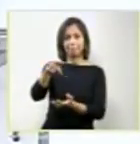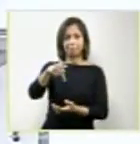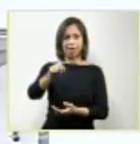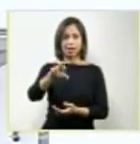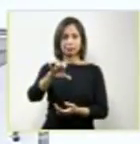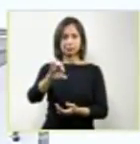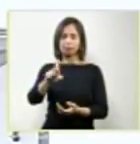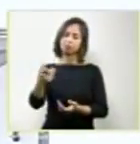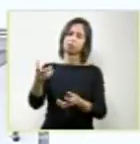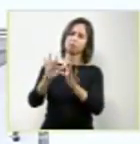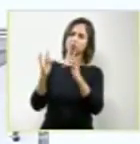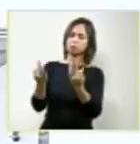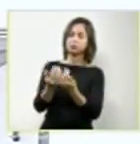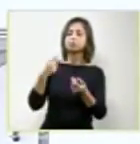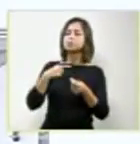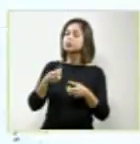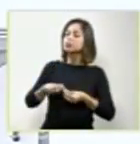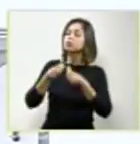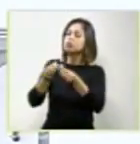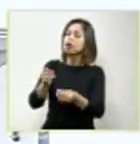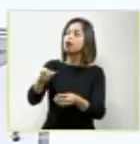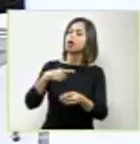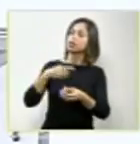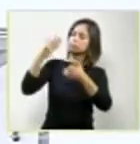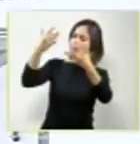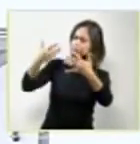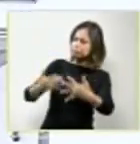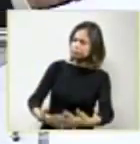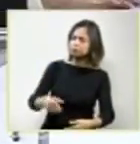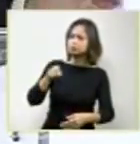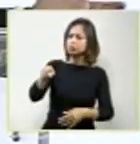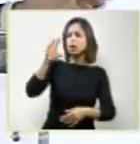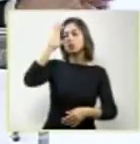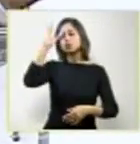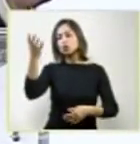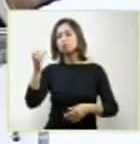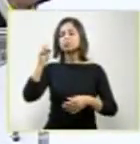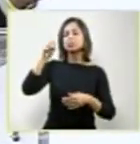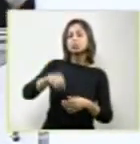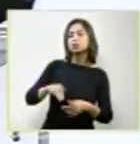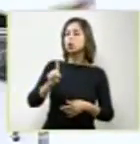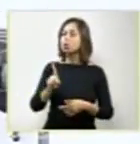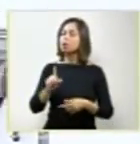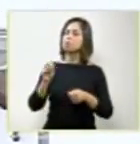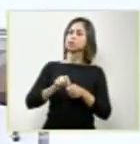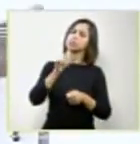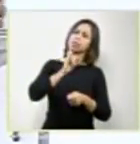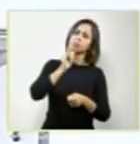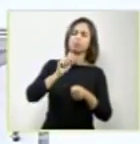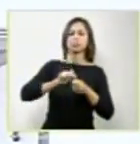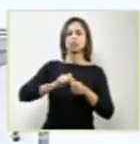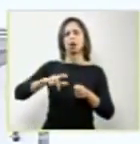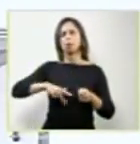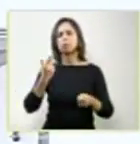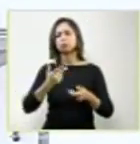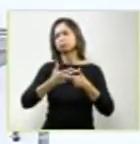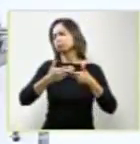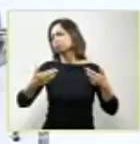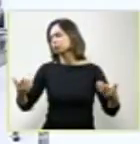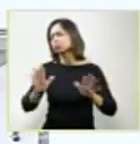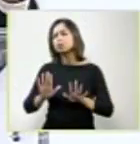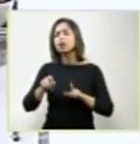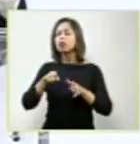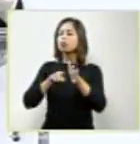possibilidade de decidir. E o Código Civil, o novo Código Civil, já diz isso. Ninguém pode ser